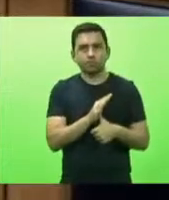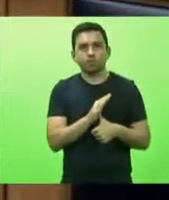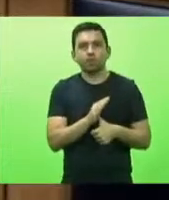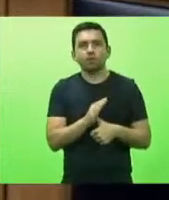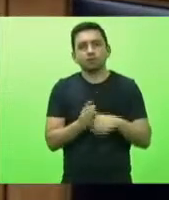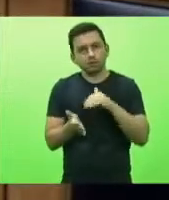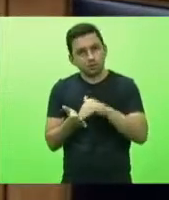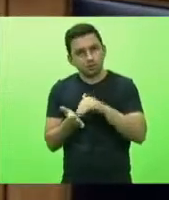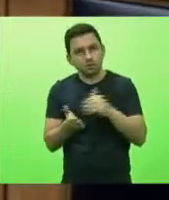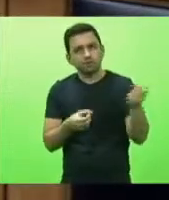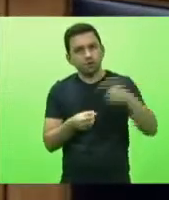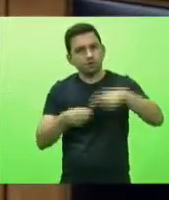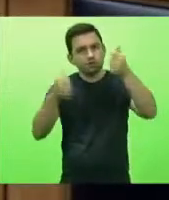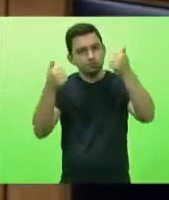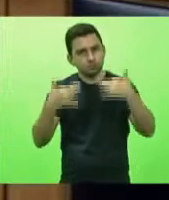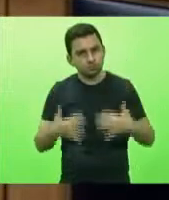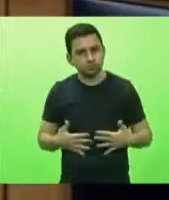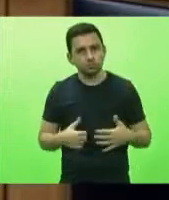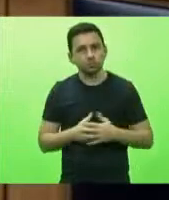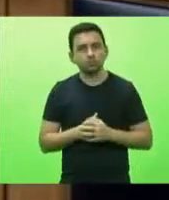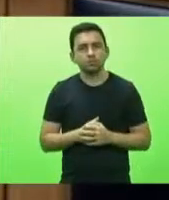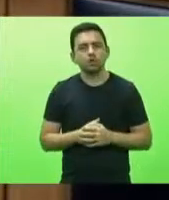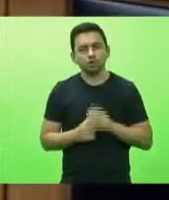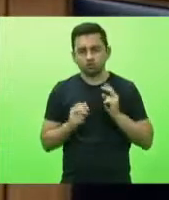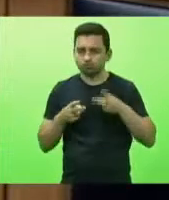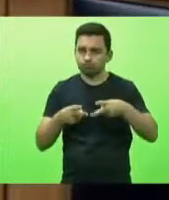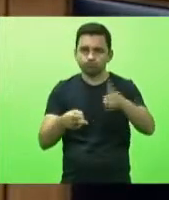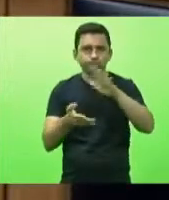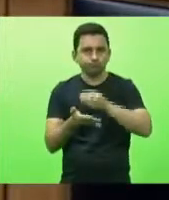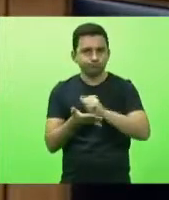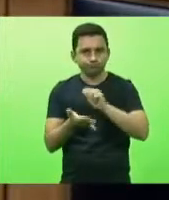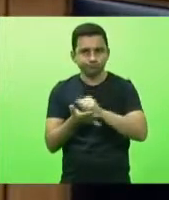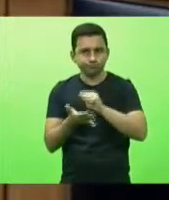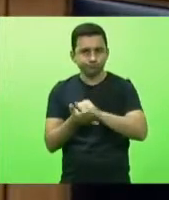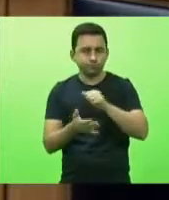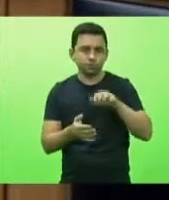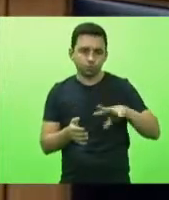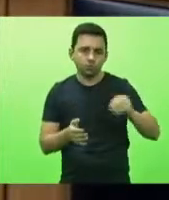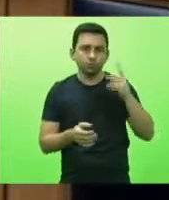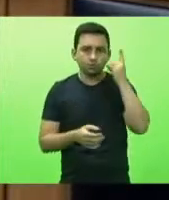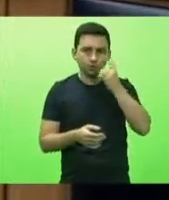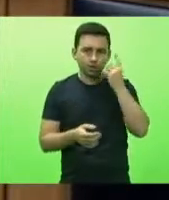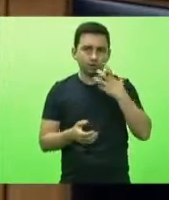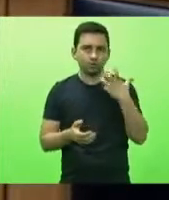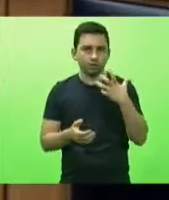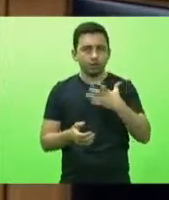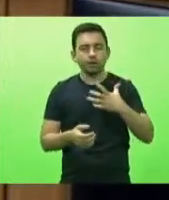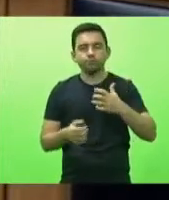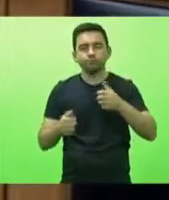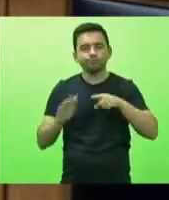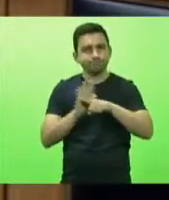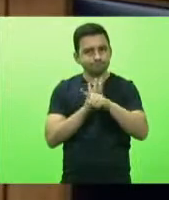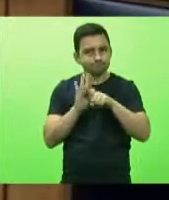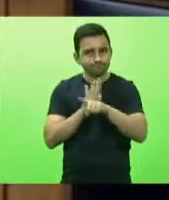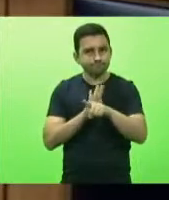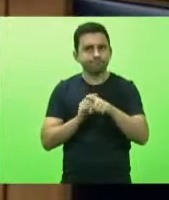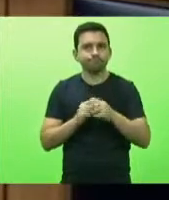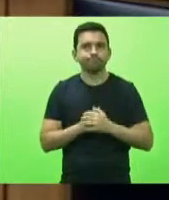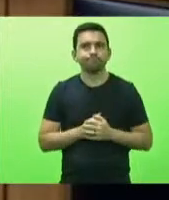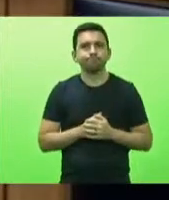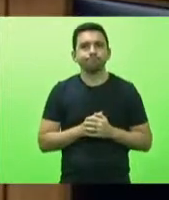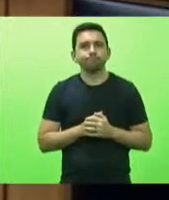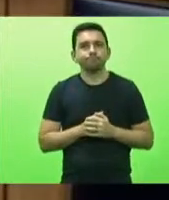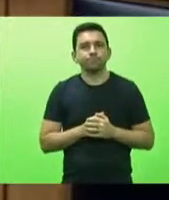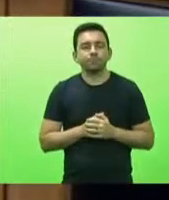volta e continuarei fazendo as inscrições aqui de todos que quiserem fazer essa a sua participação